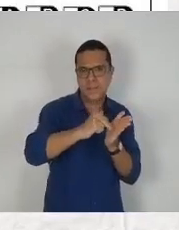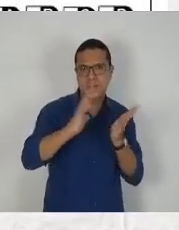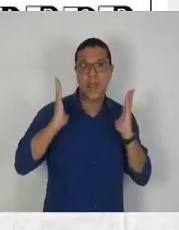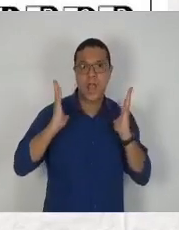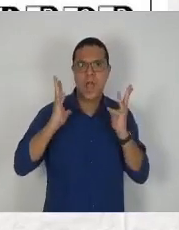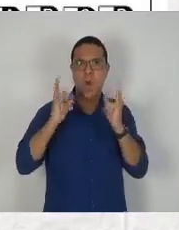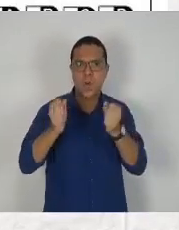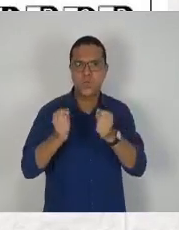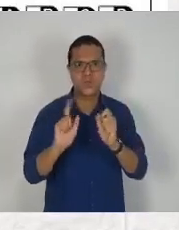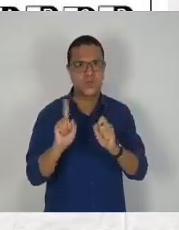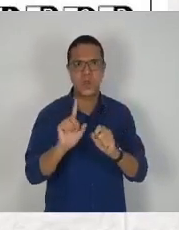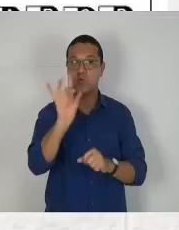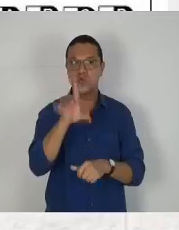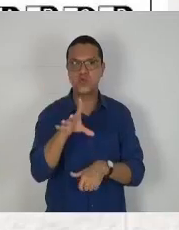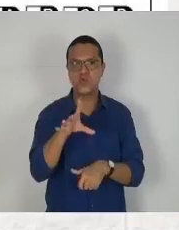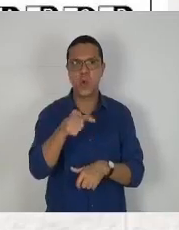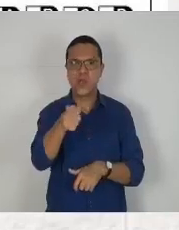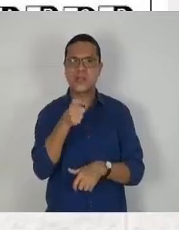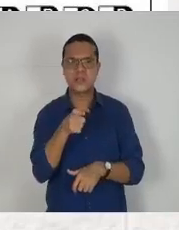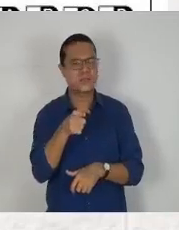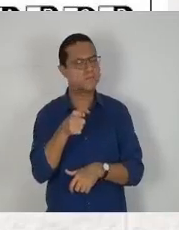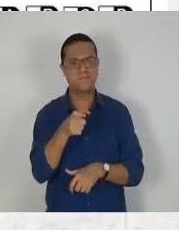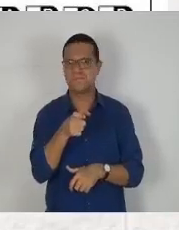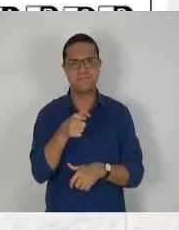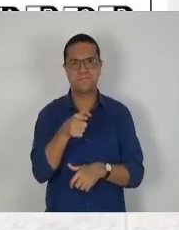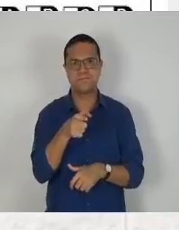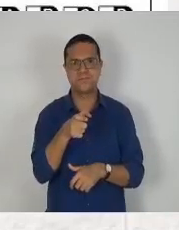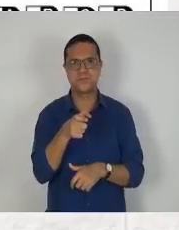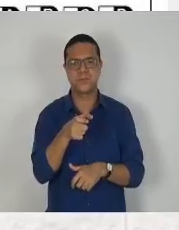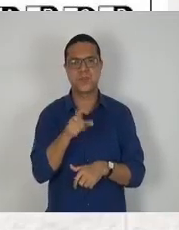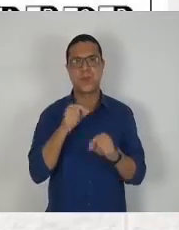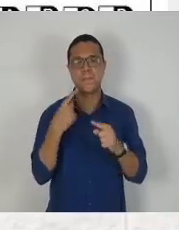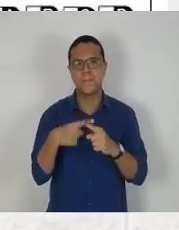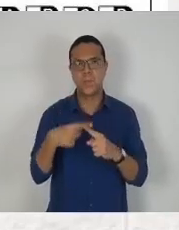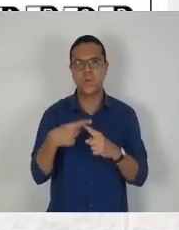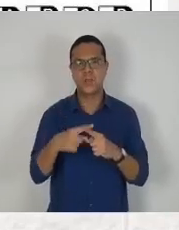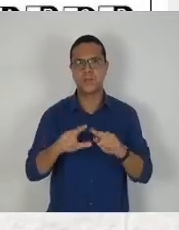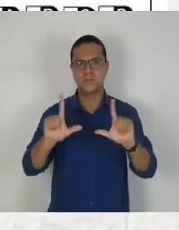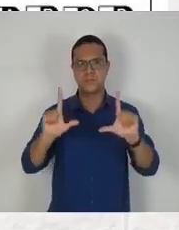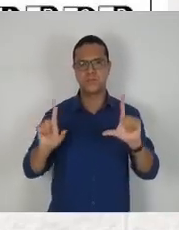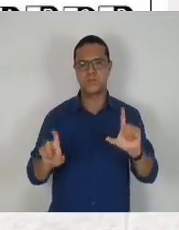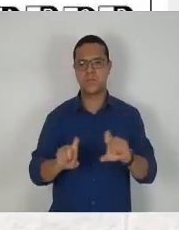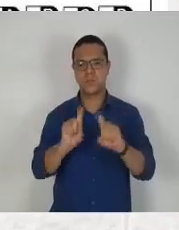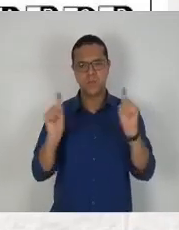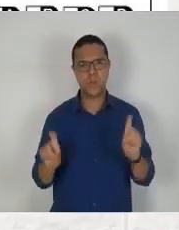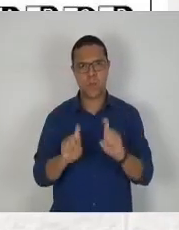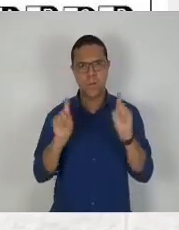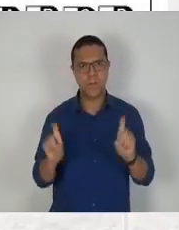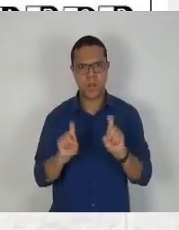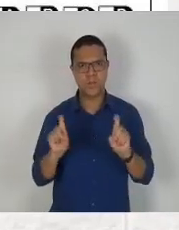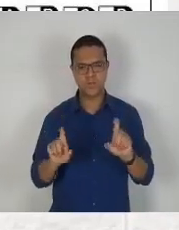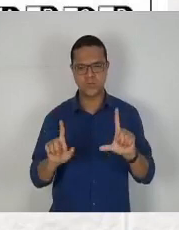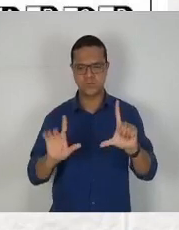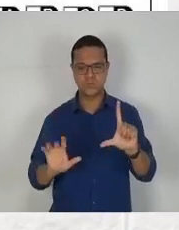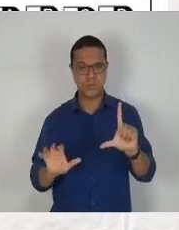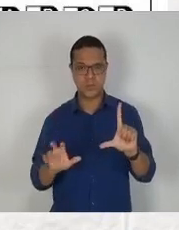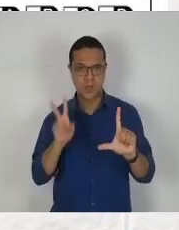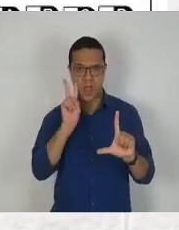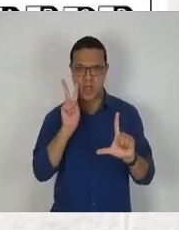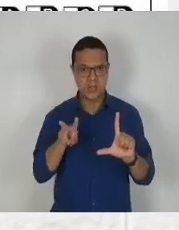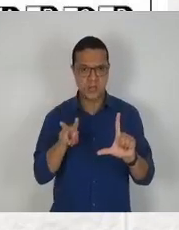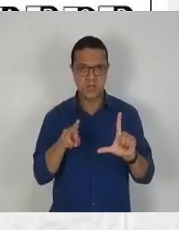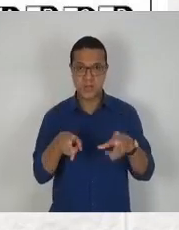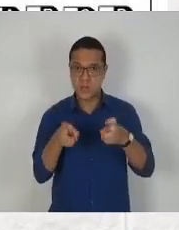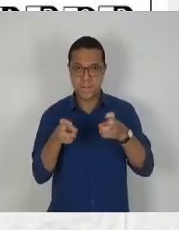Você não pode preencher só com um X. O leitor óptico não vai ler esse X. E vai ser dado